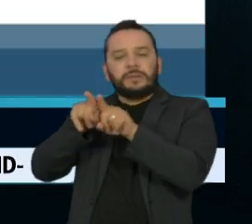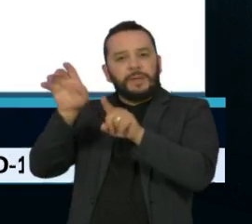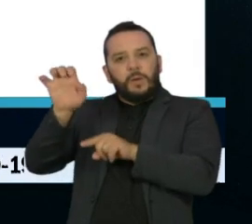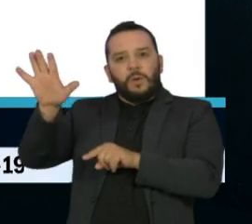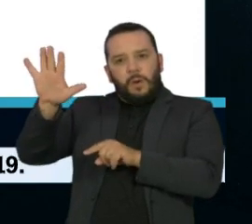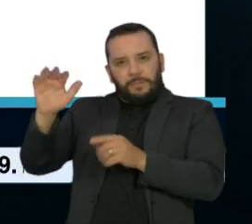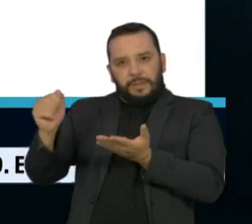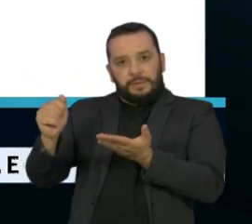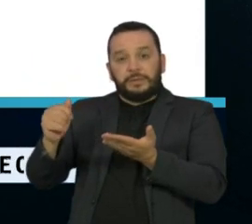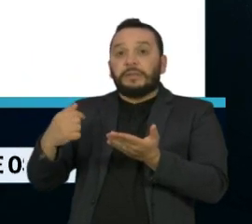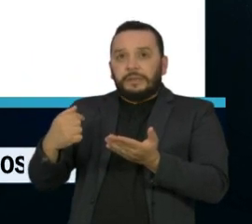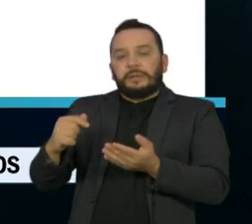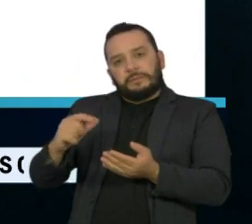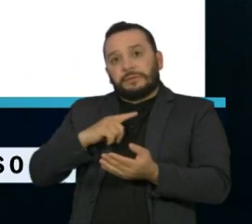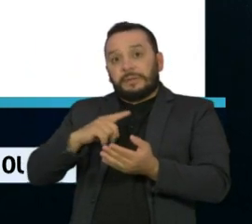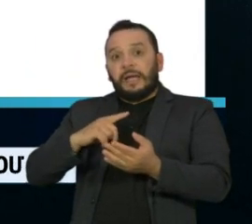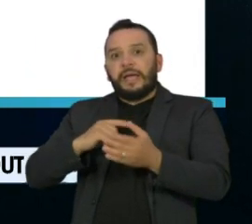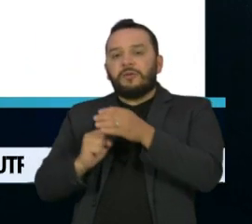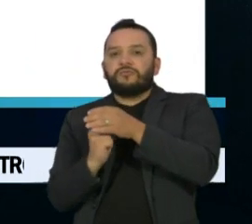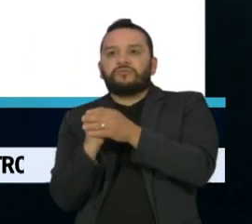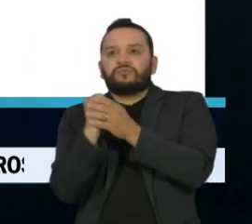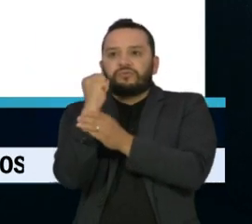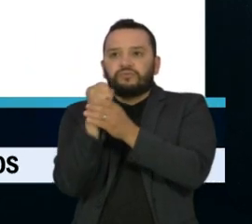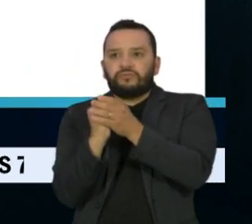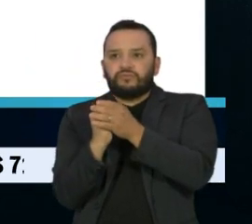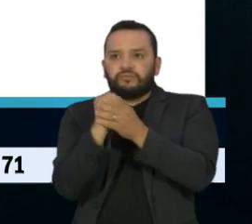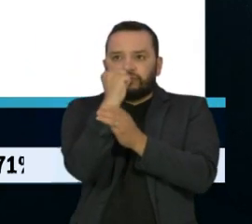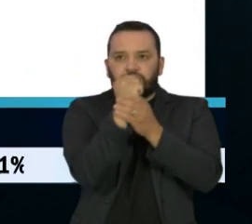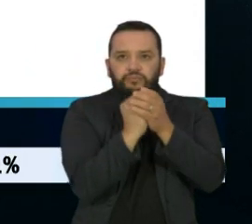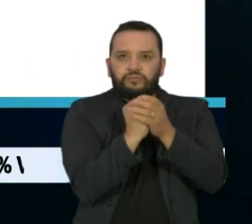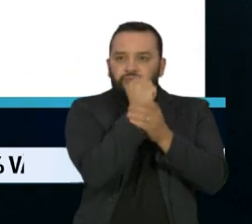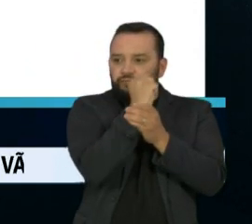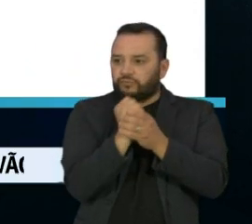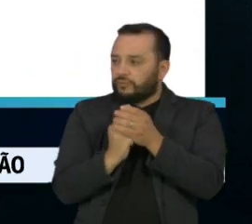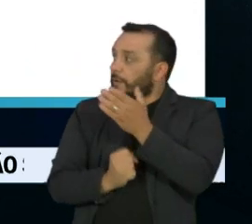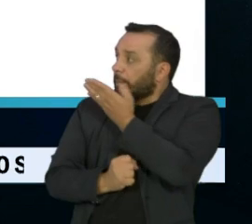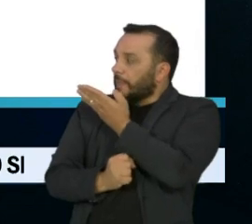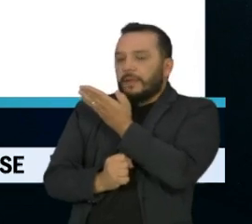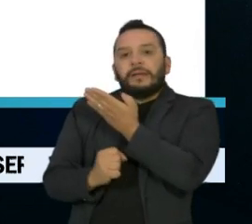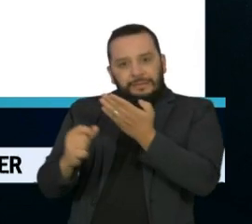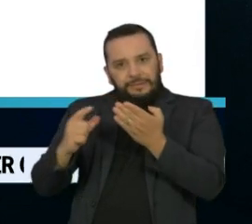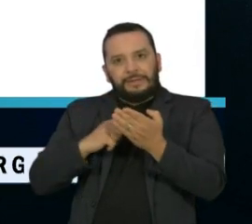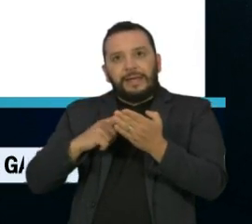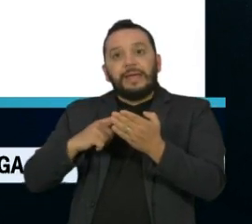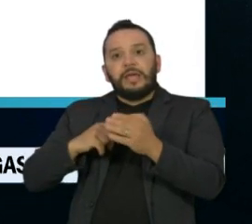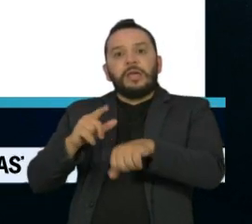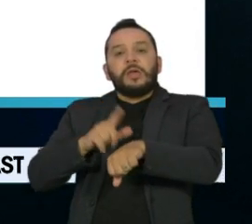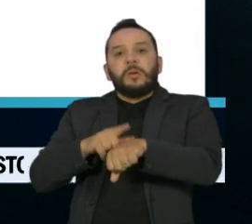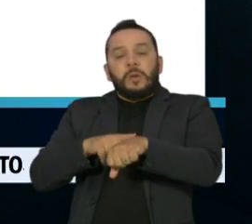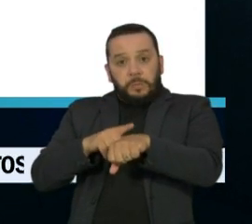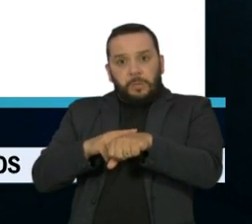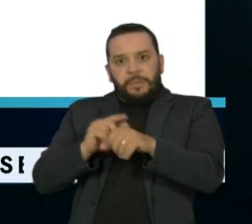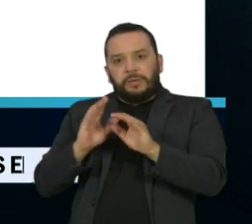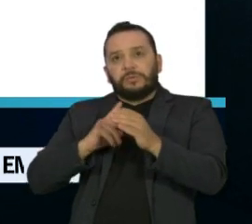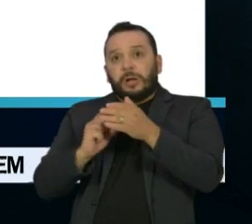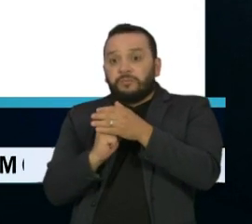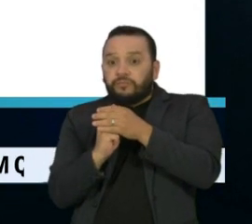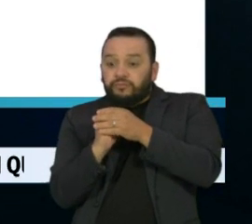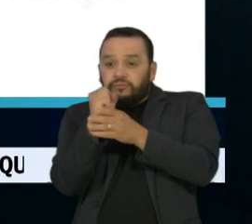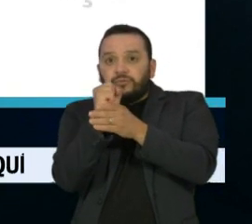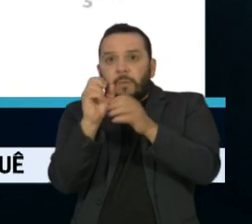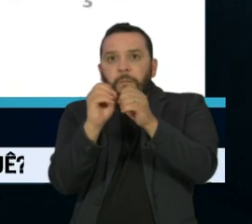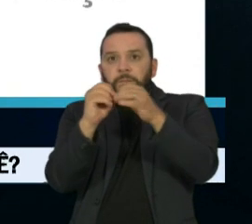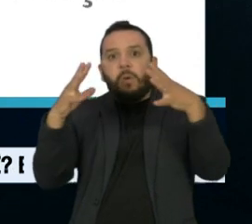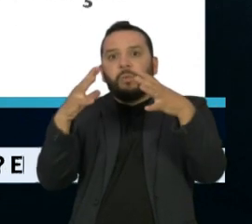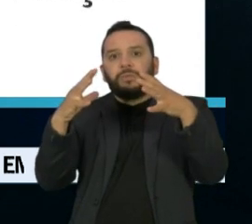combustível é comprimido pelo pistão dentro do cilindro, há um ponto ideal para combustão. Se a octanagem é mais alta, a explosão